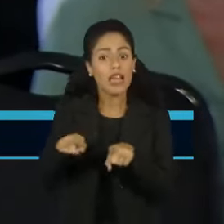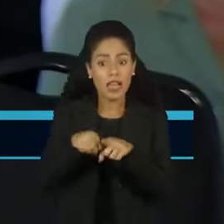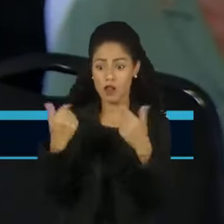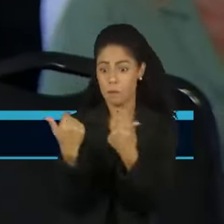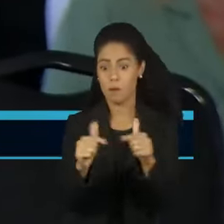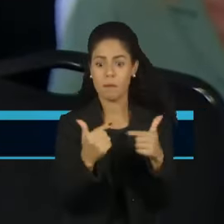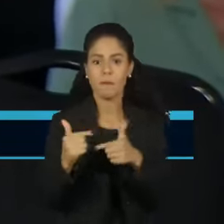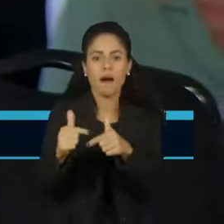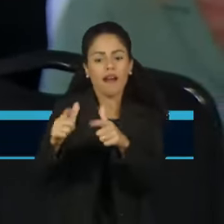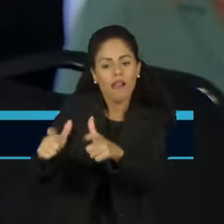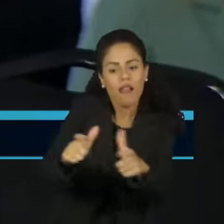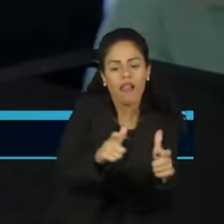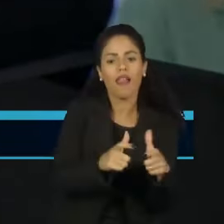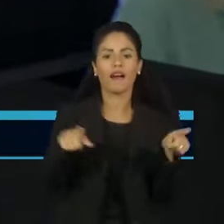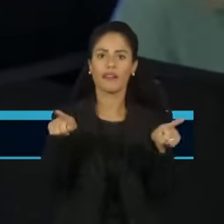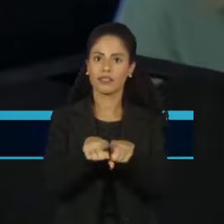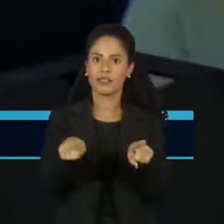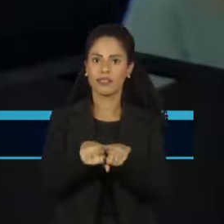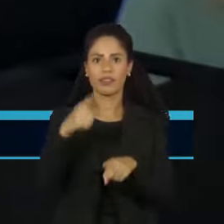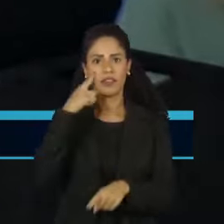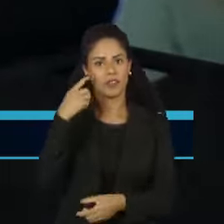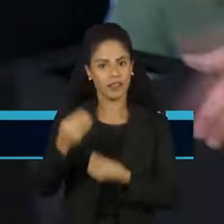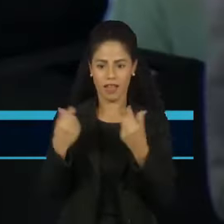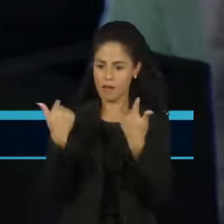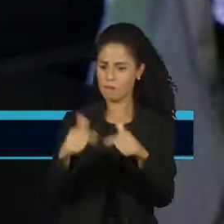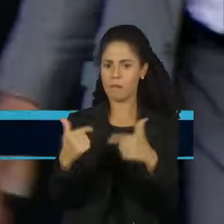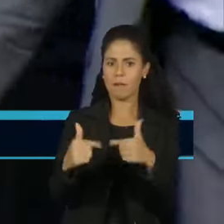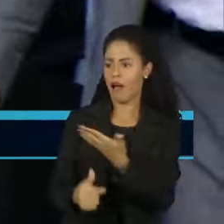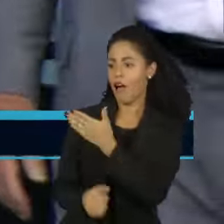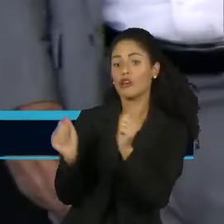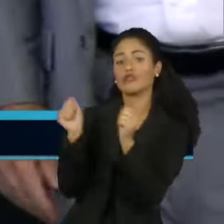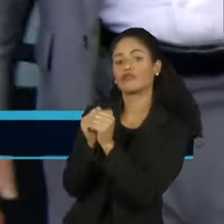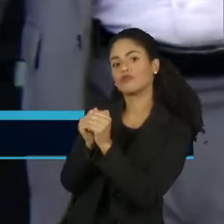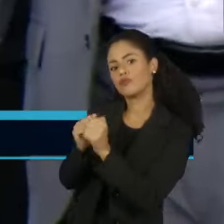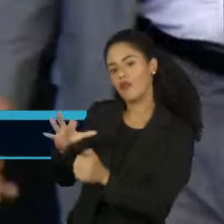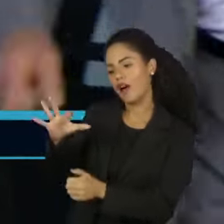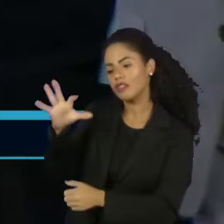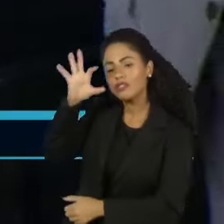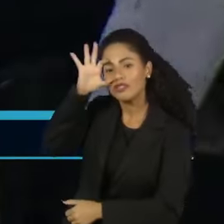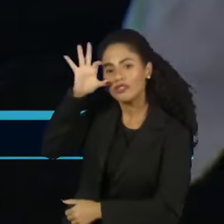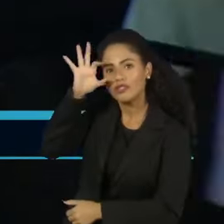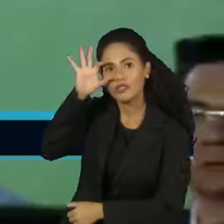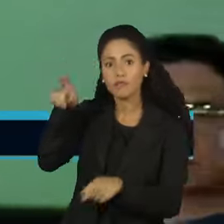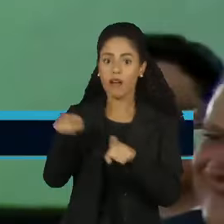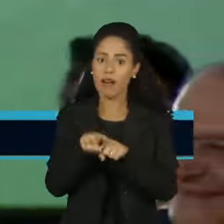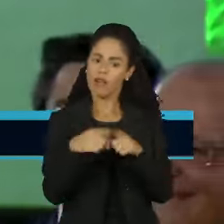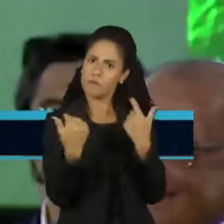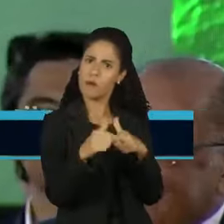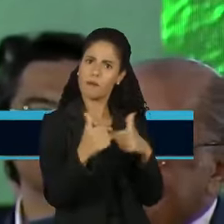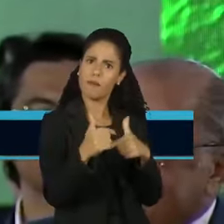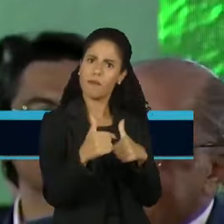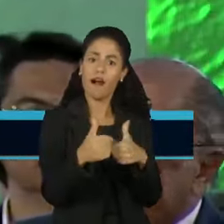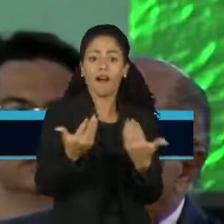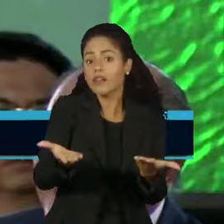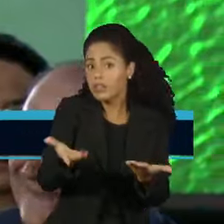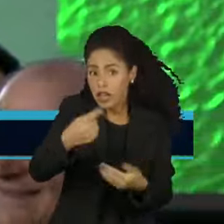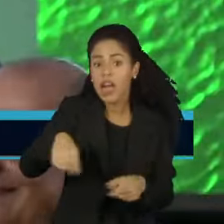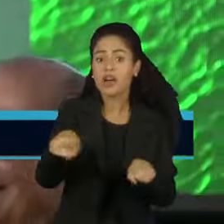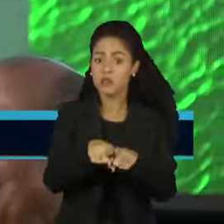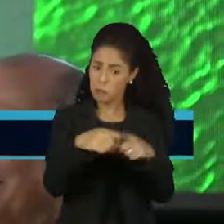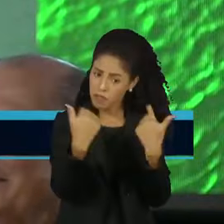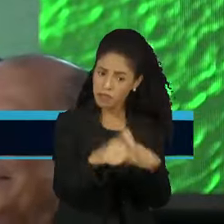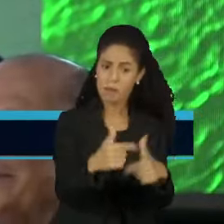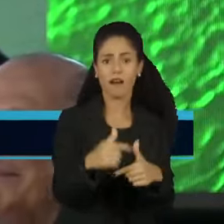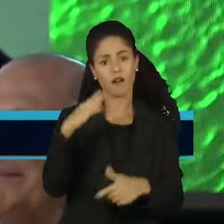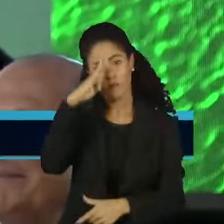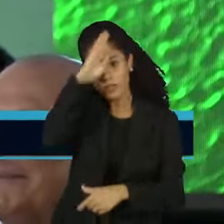gasoduto. Depois o Tarcísio trabalhou com a Dilma Rousseff. Depois eu estranhei e vejo ele trabalhar com o Bolsonaro, mas